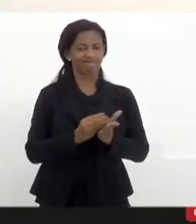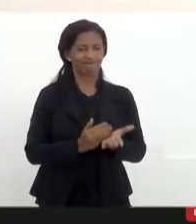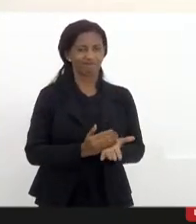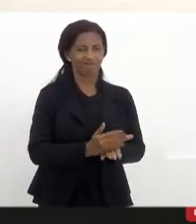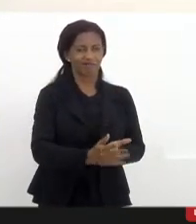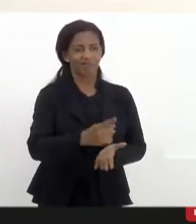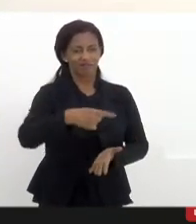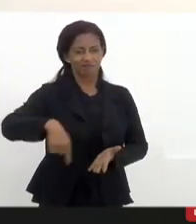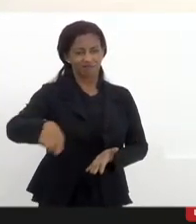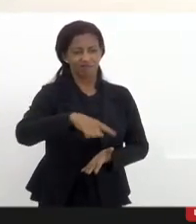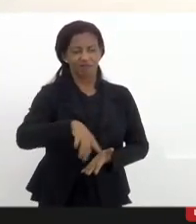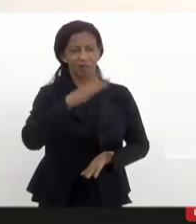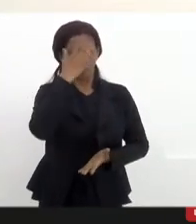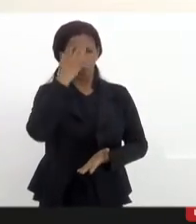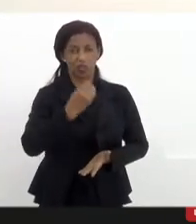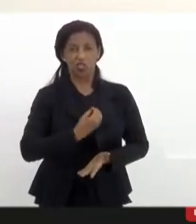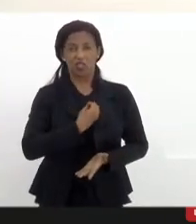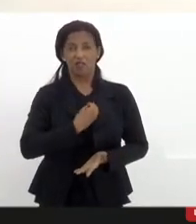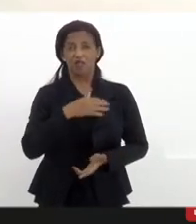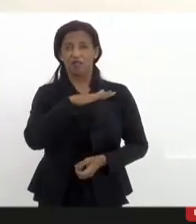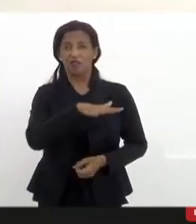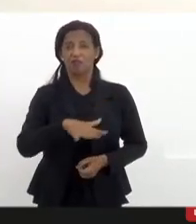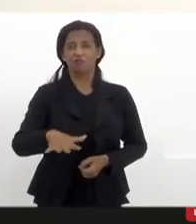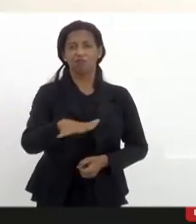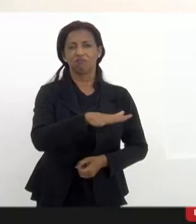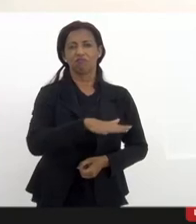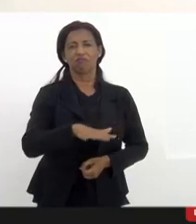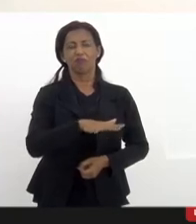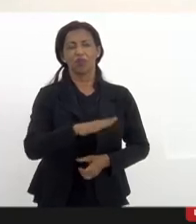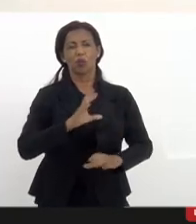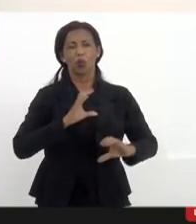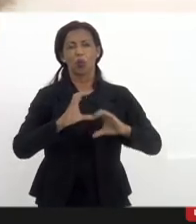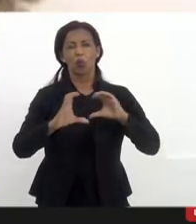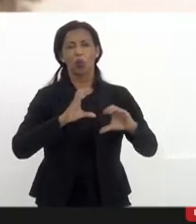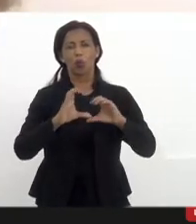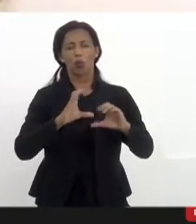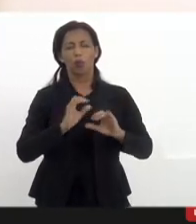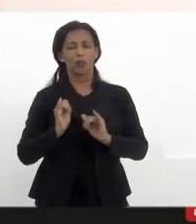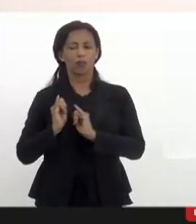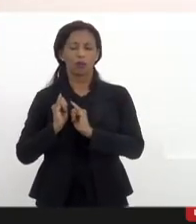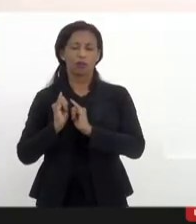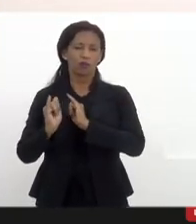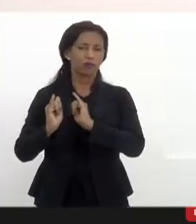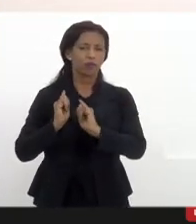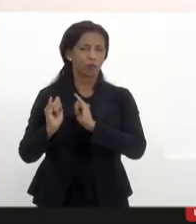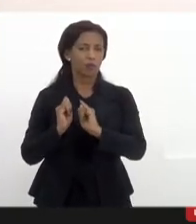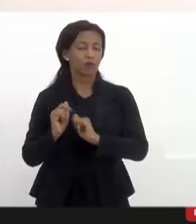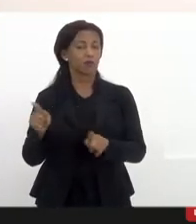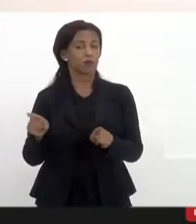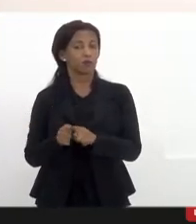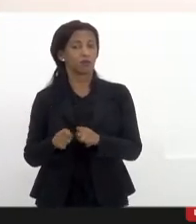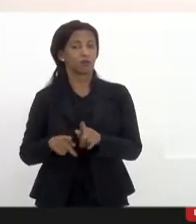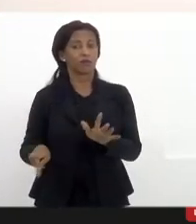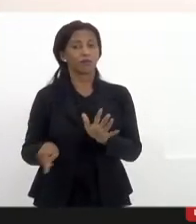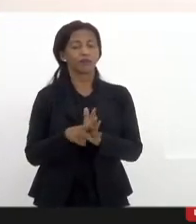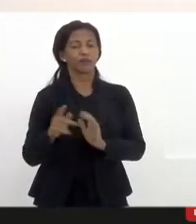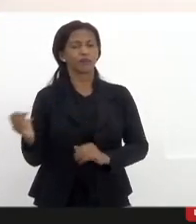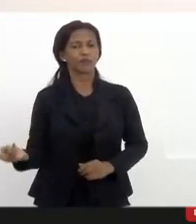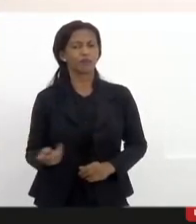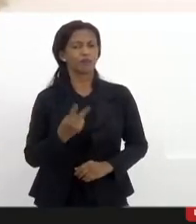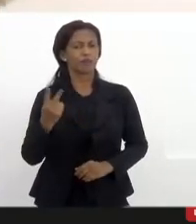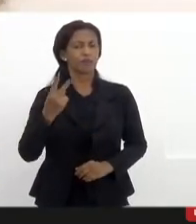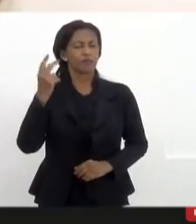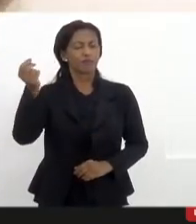vivenciam ela, uma comunicação que é feita não só pelo acesso à informação, mas pela própria valorização